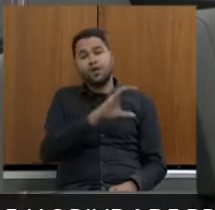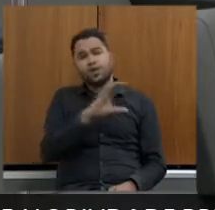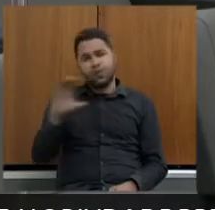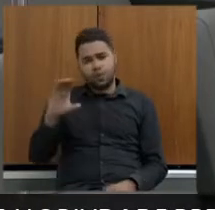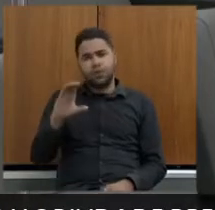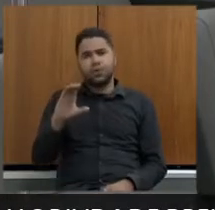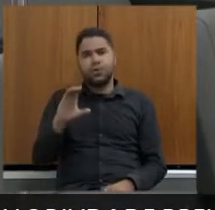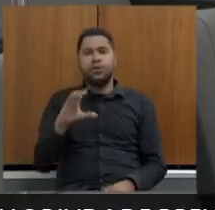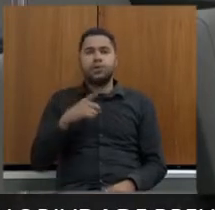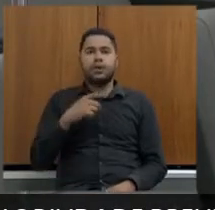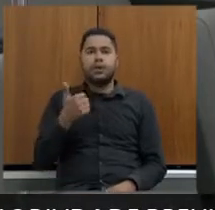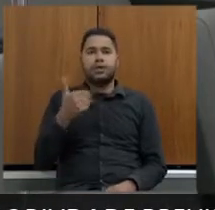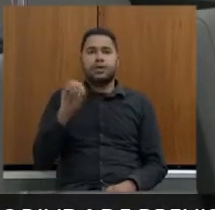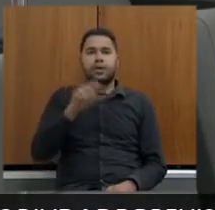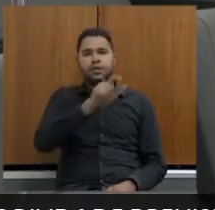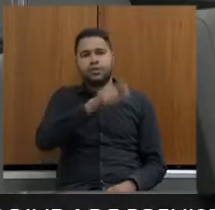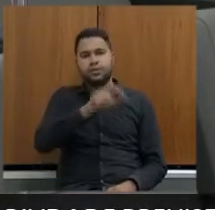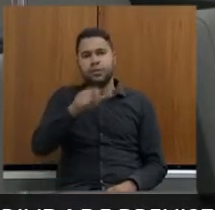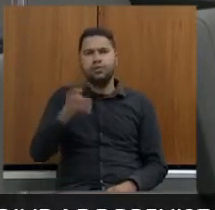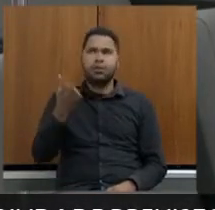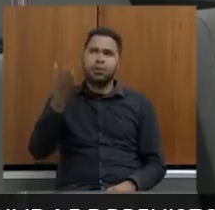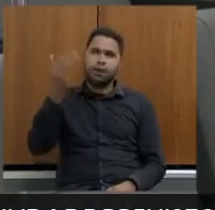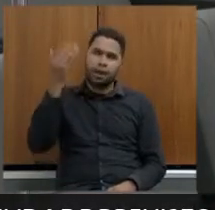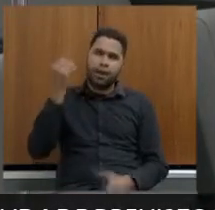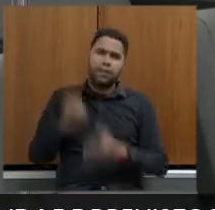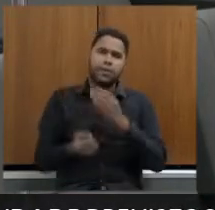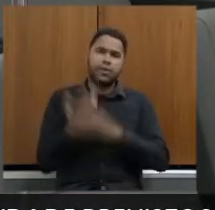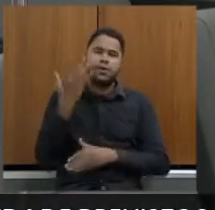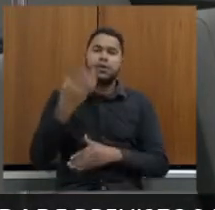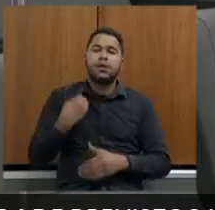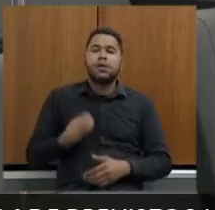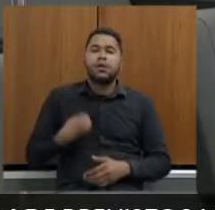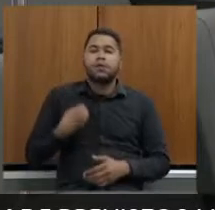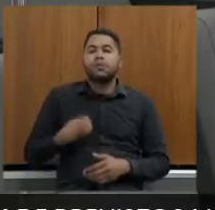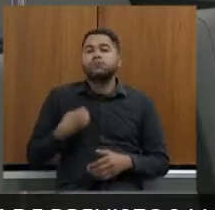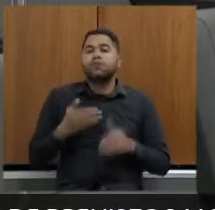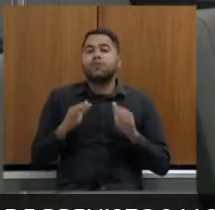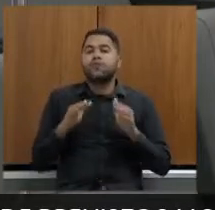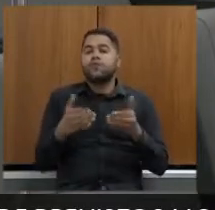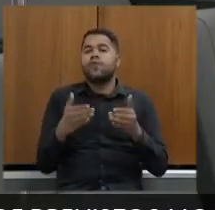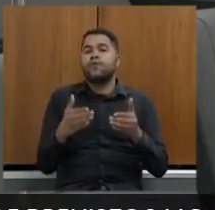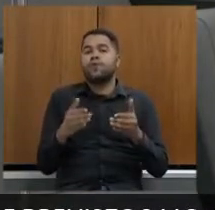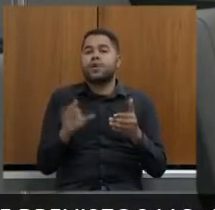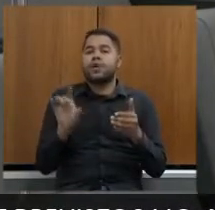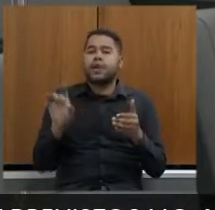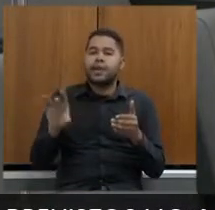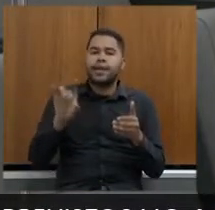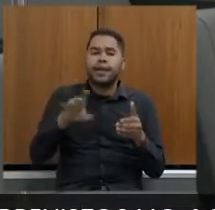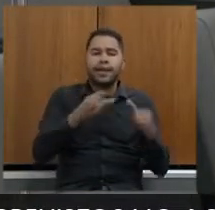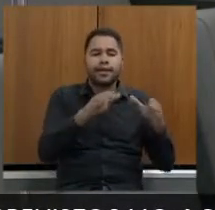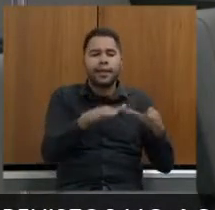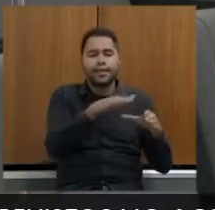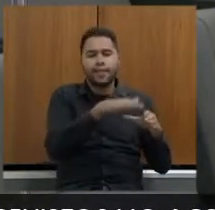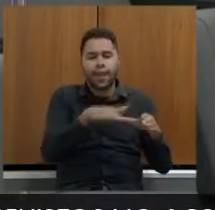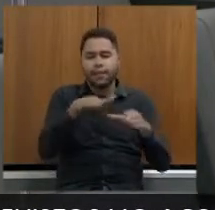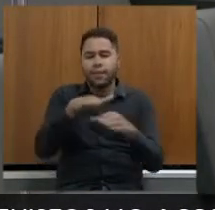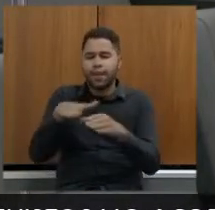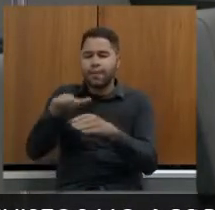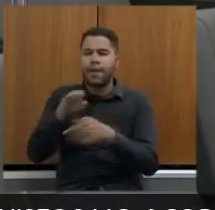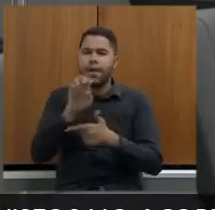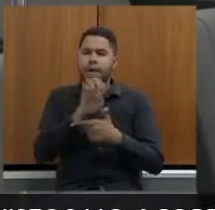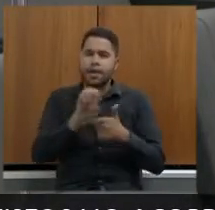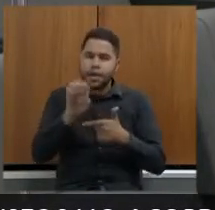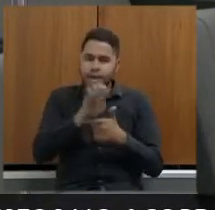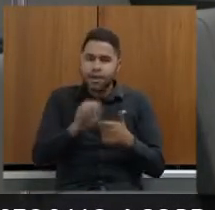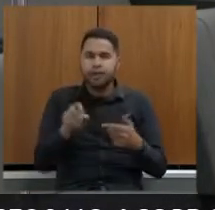e a época que foi formada a gente participa no sentido de cada cada bairro de Esmeraldas Fortuno